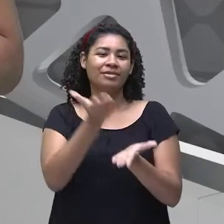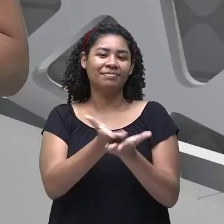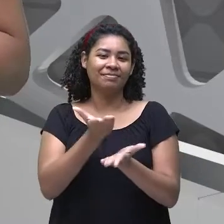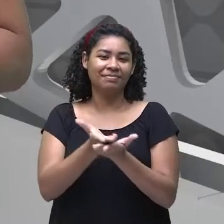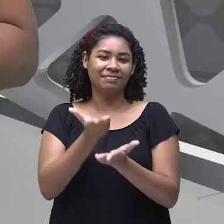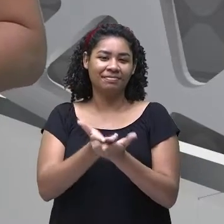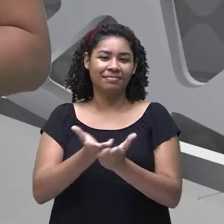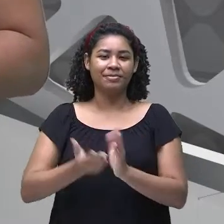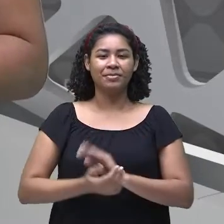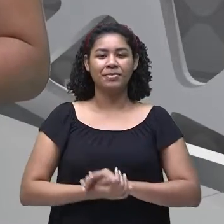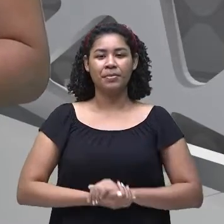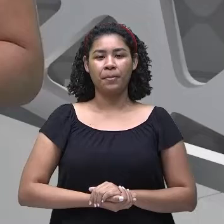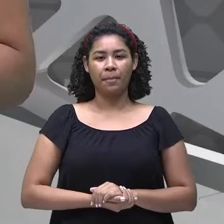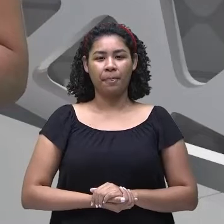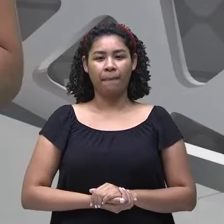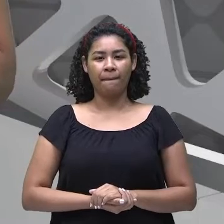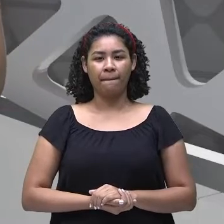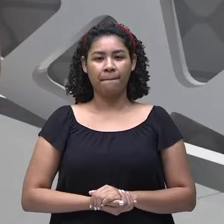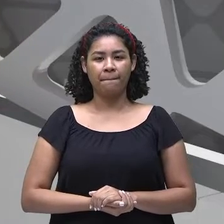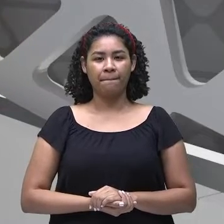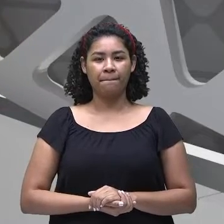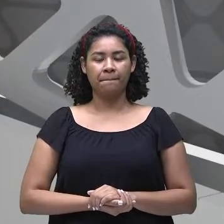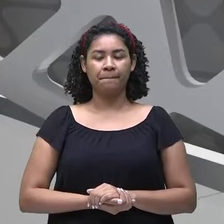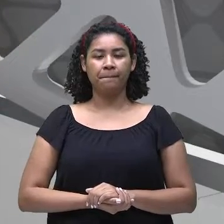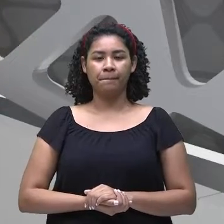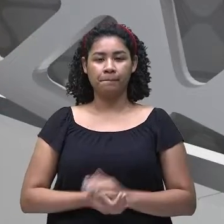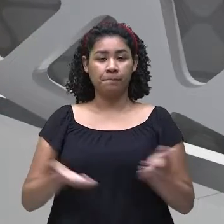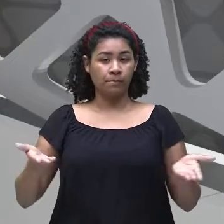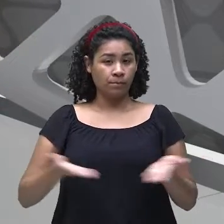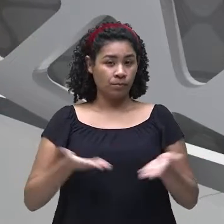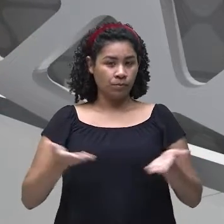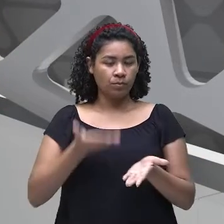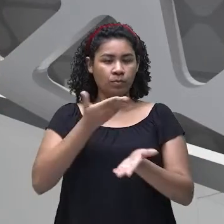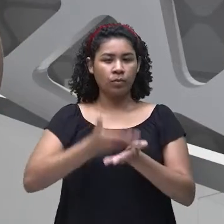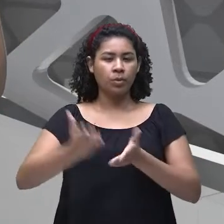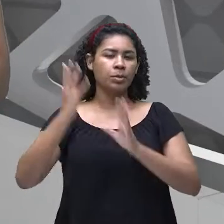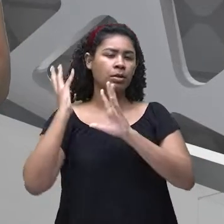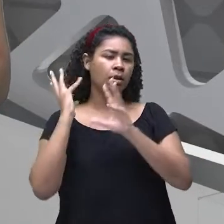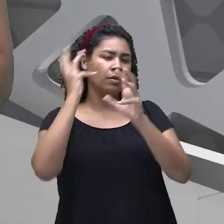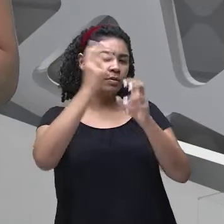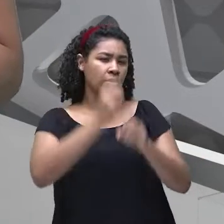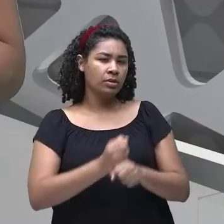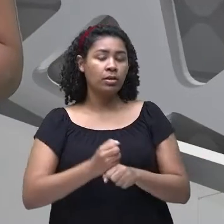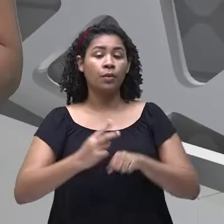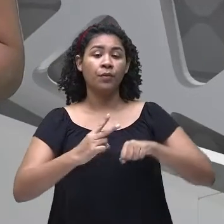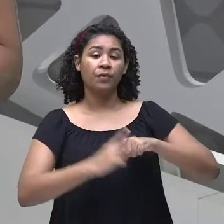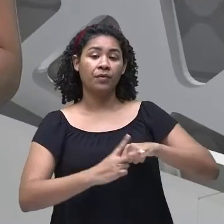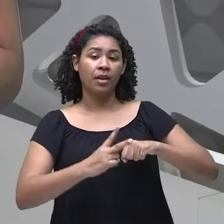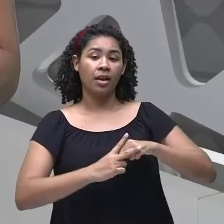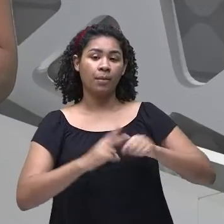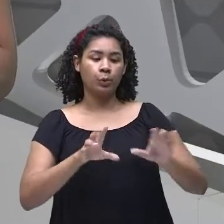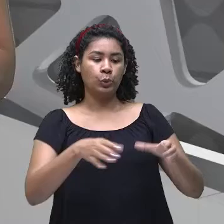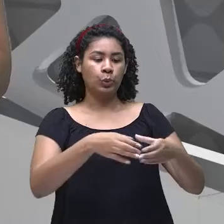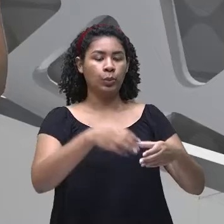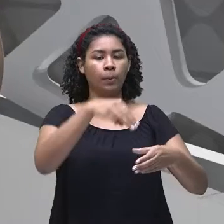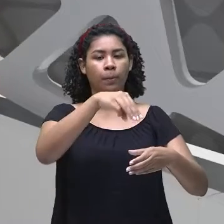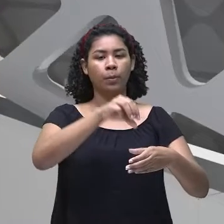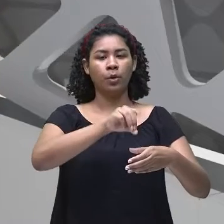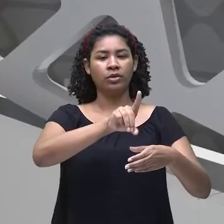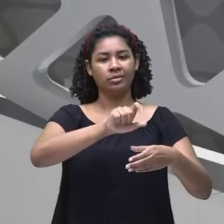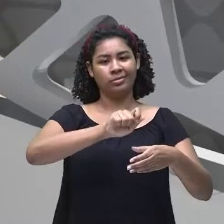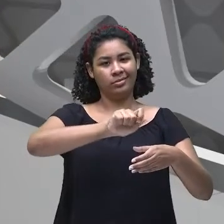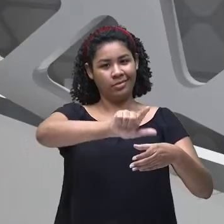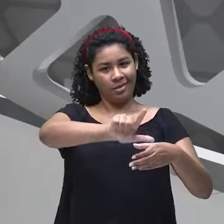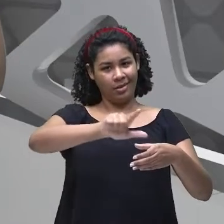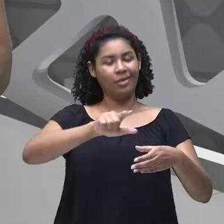aula. Nós vamos revisar um verbo modal, né? Nós aprendemos juntos